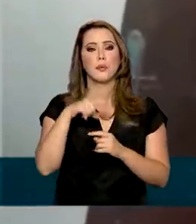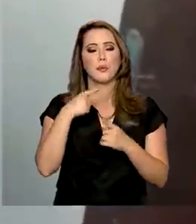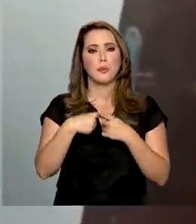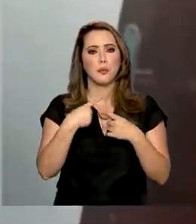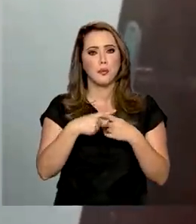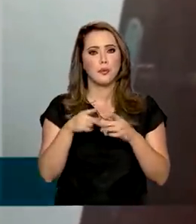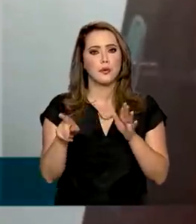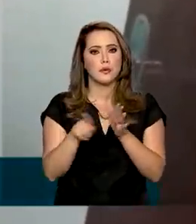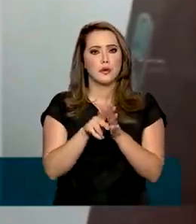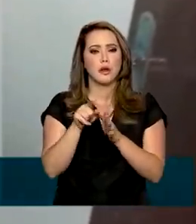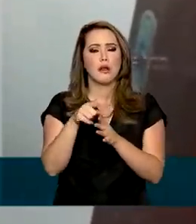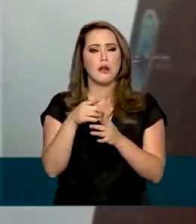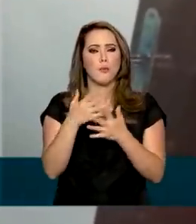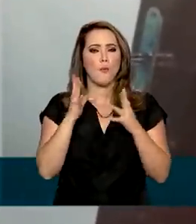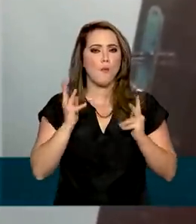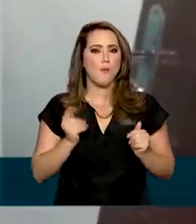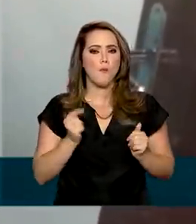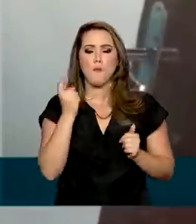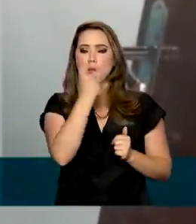com a profilaxia.